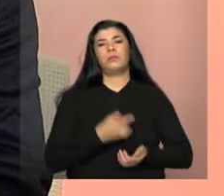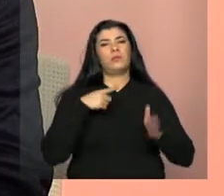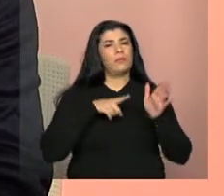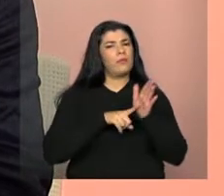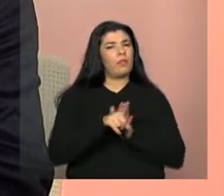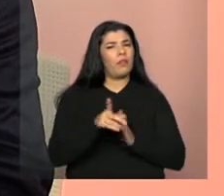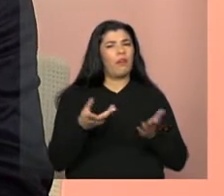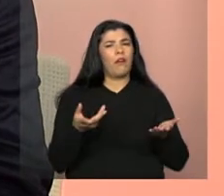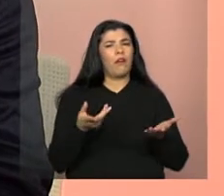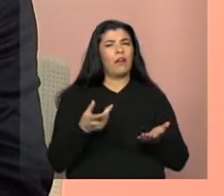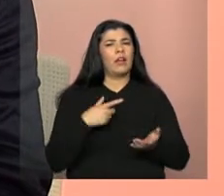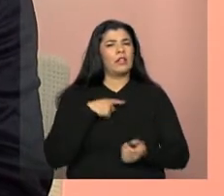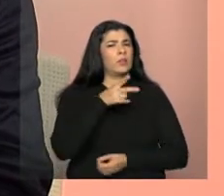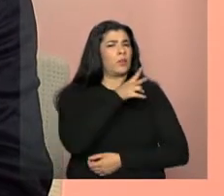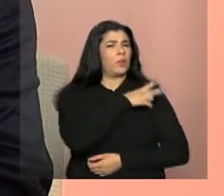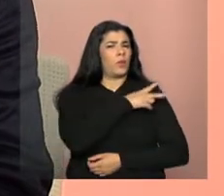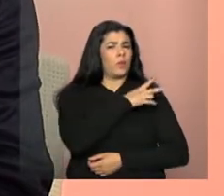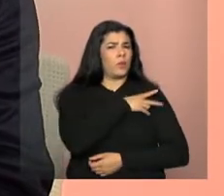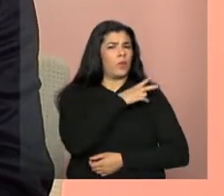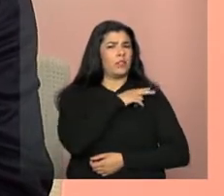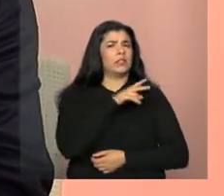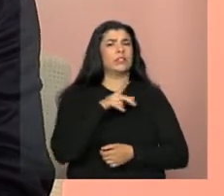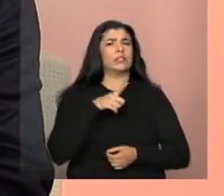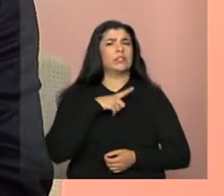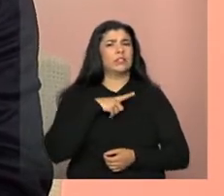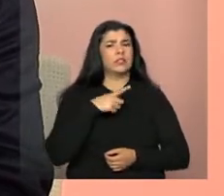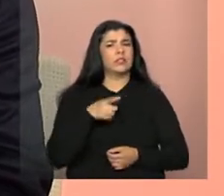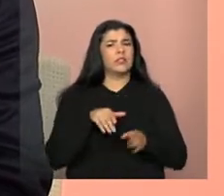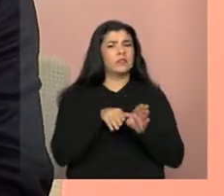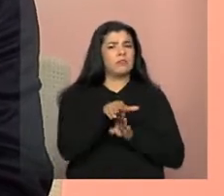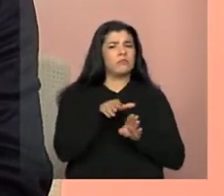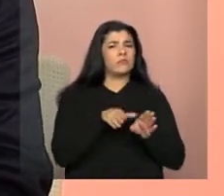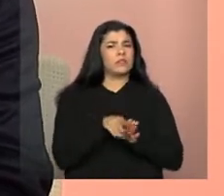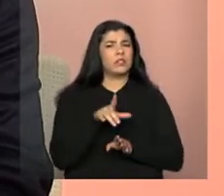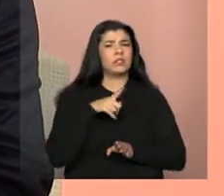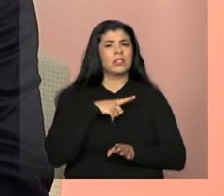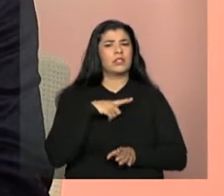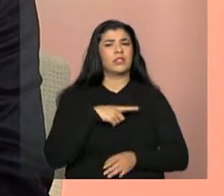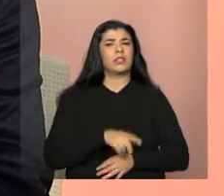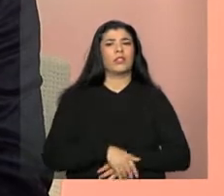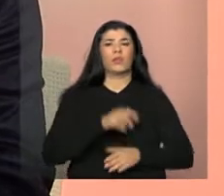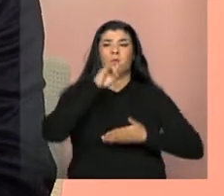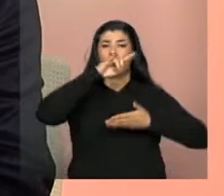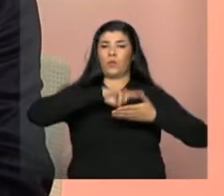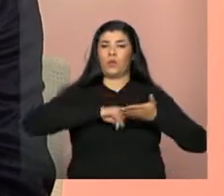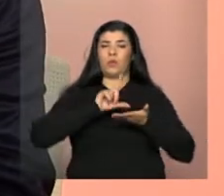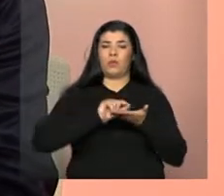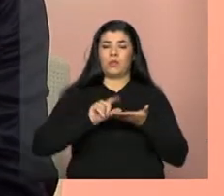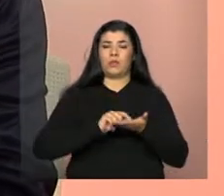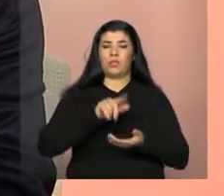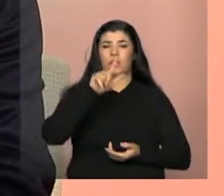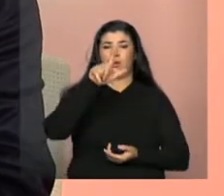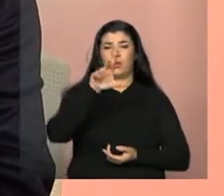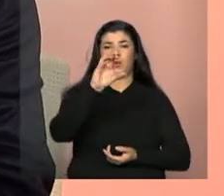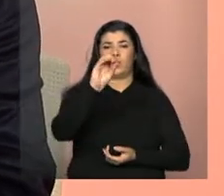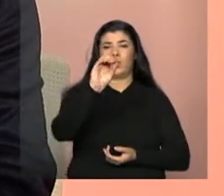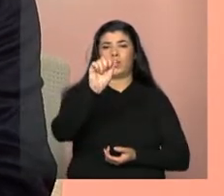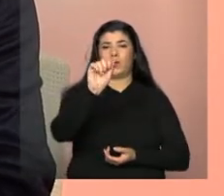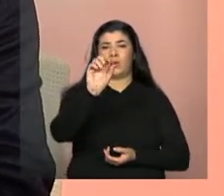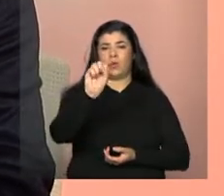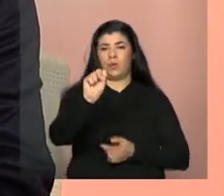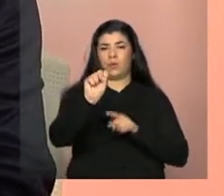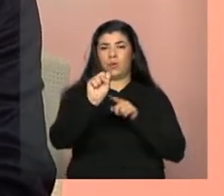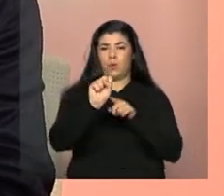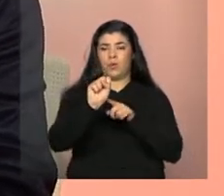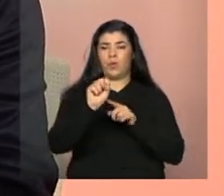técnica, ela trata de um artigo da Lei Orgânica de Assistência Social, a LOAS, né, que autoriza os municípios, Estados